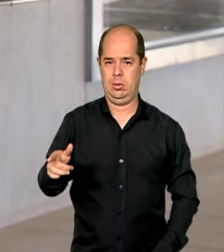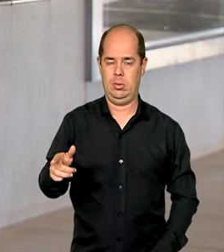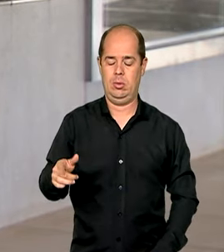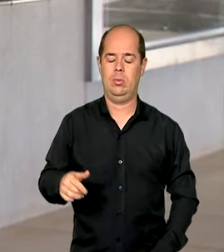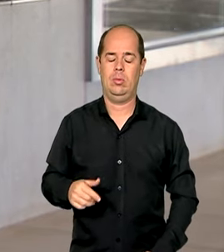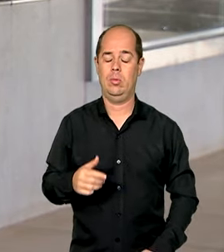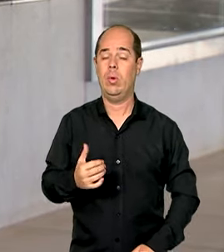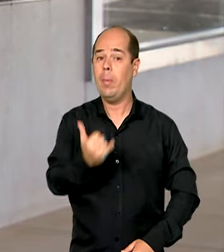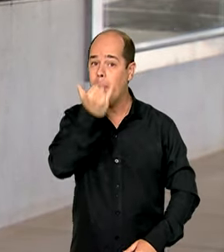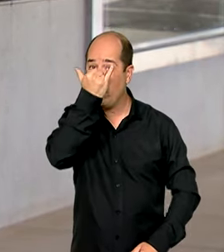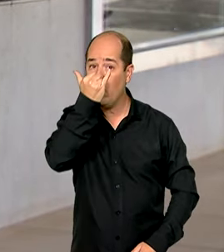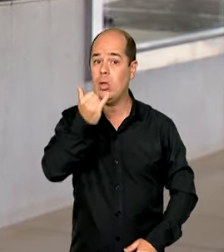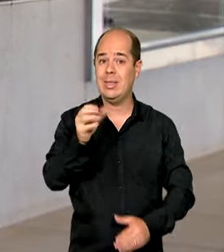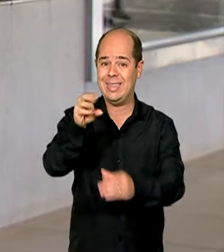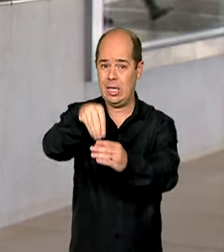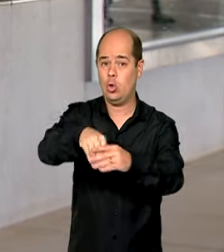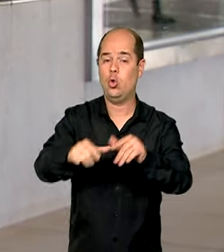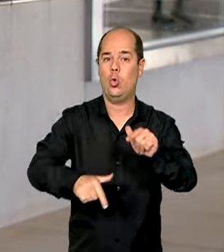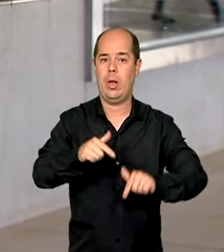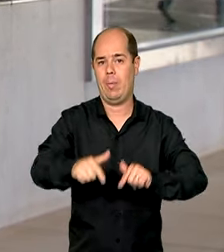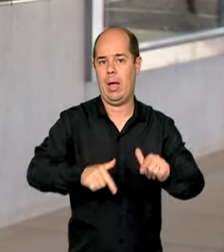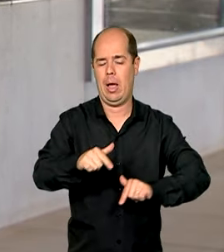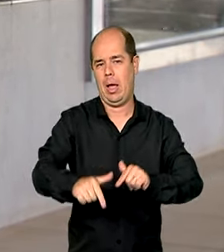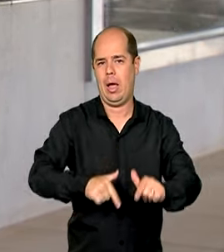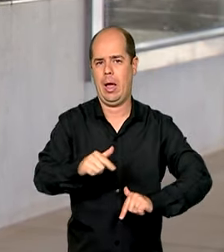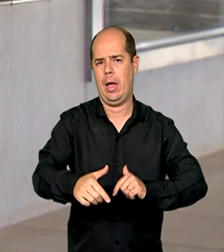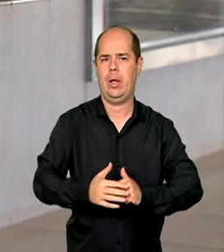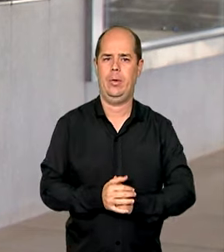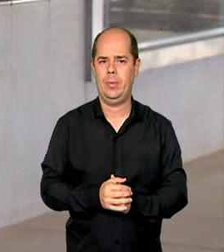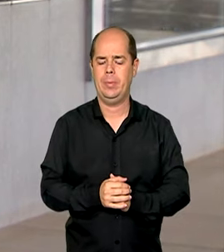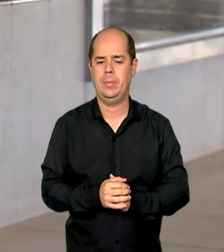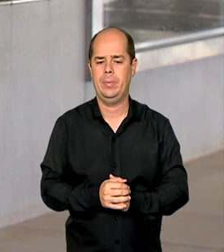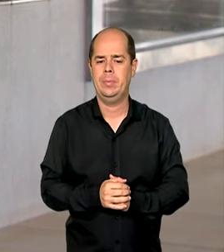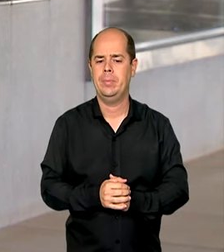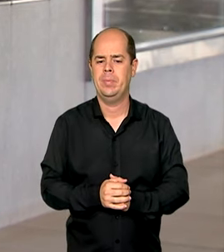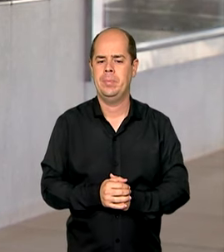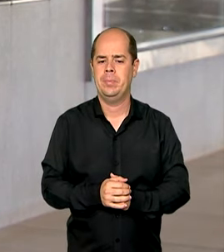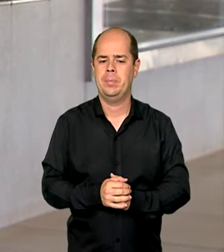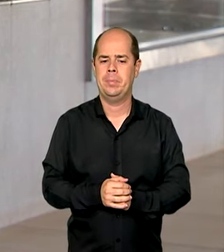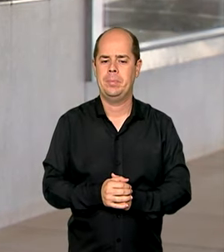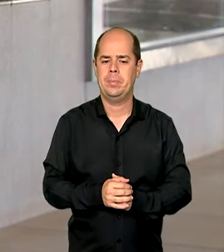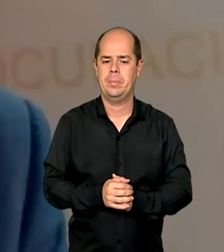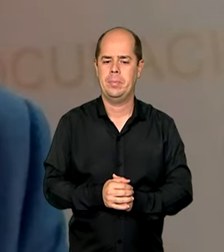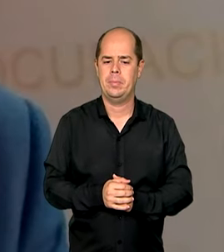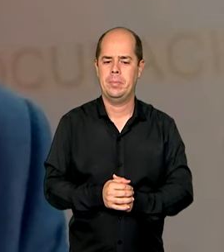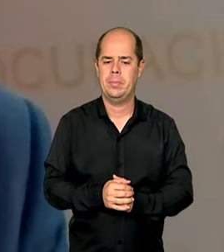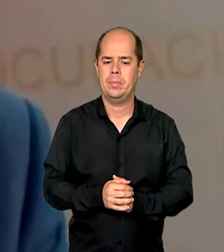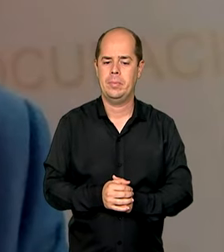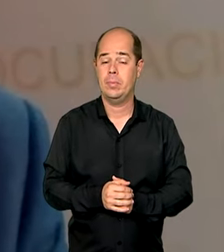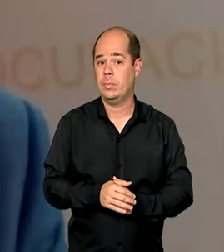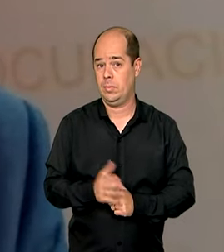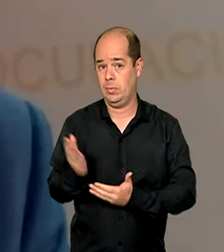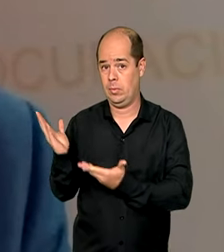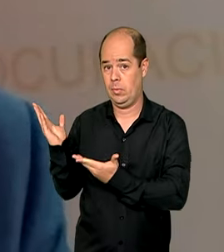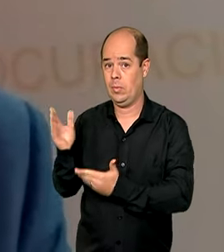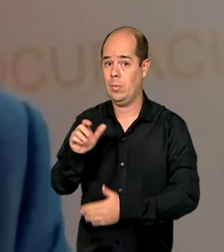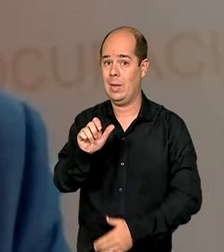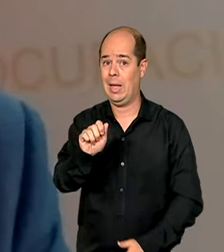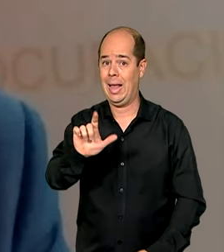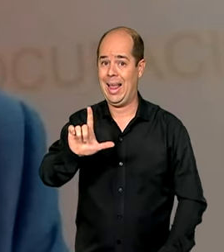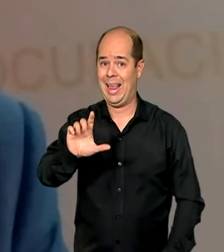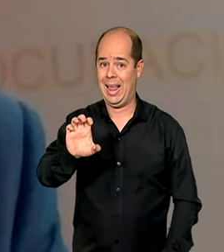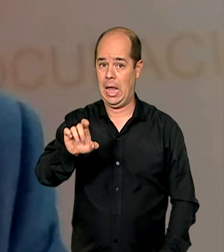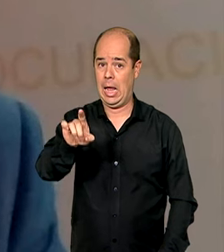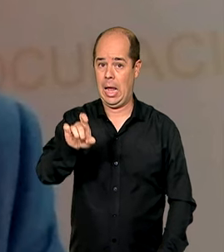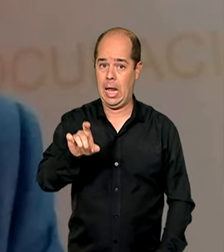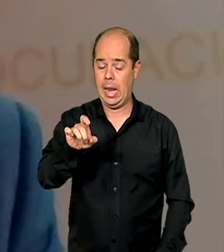notificações relativas a doenças ocupacionais foram registradas. Alex é dono de uma empresa